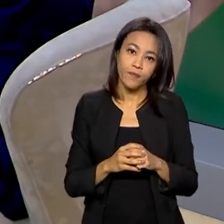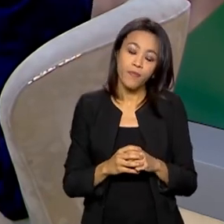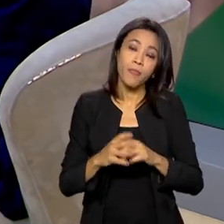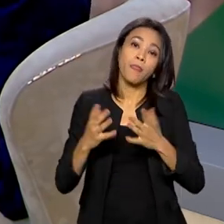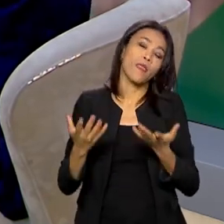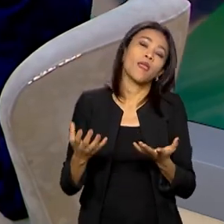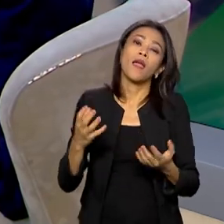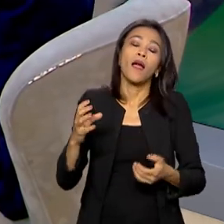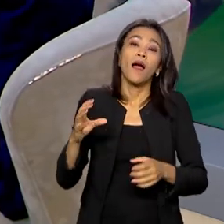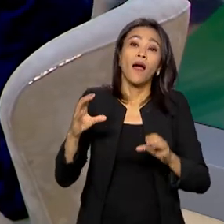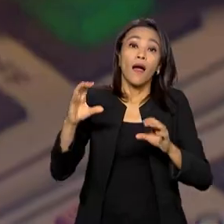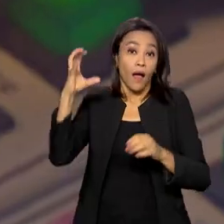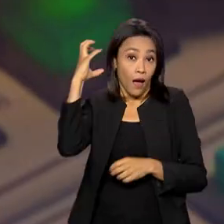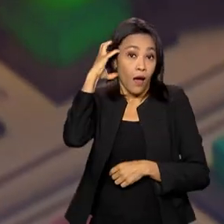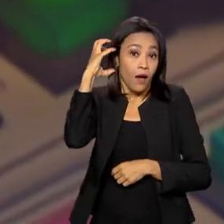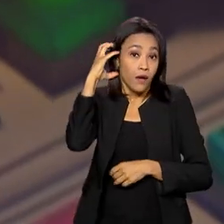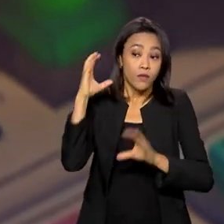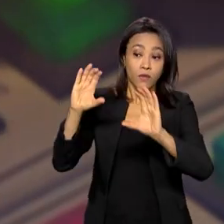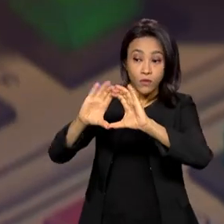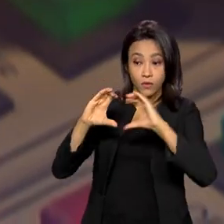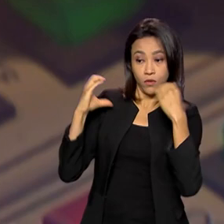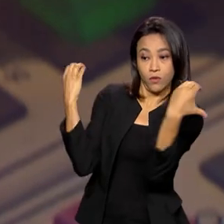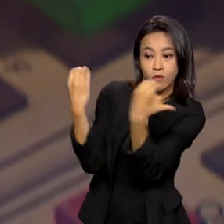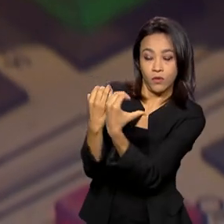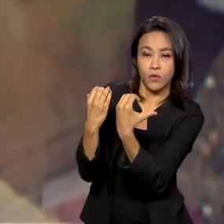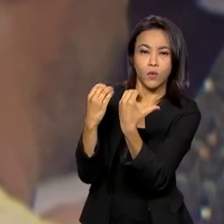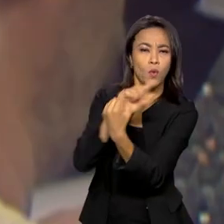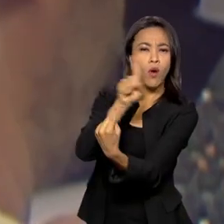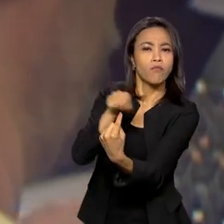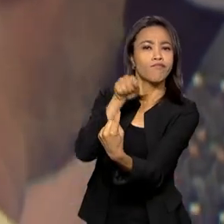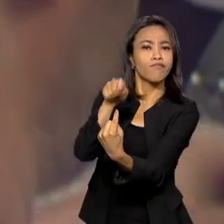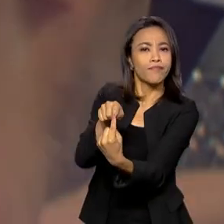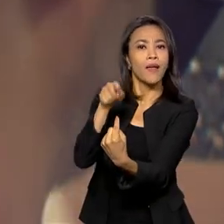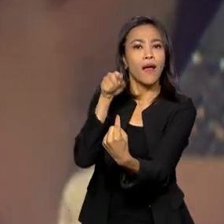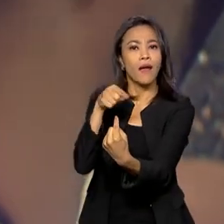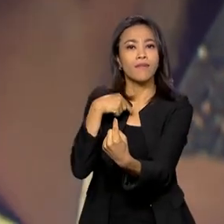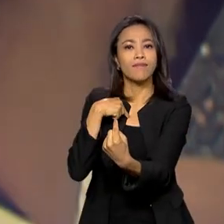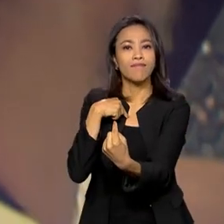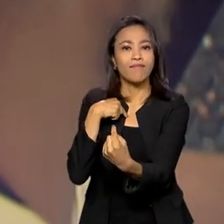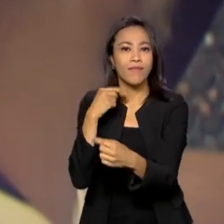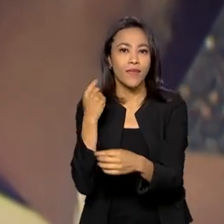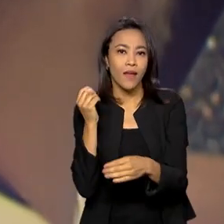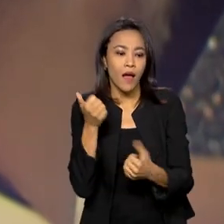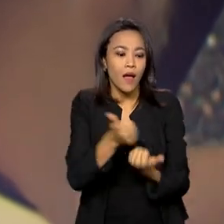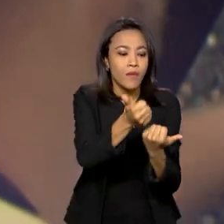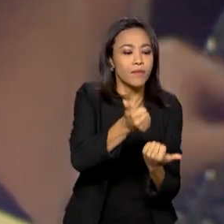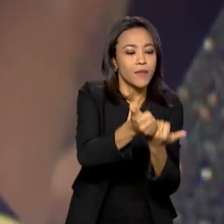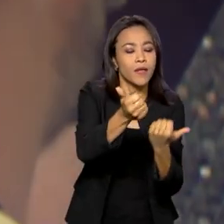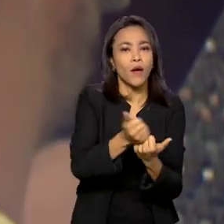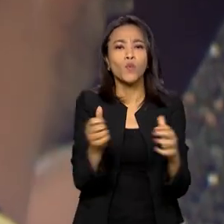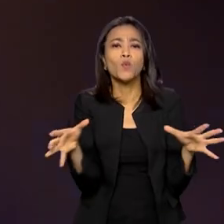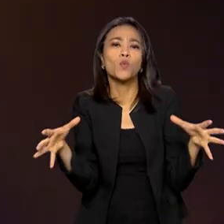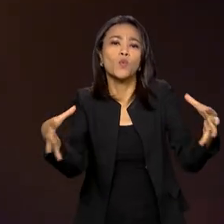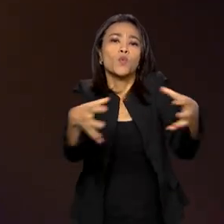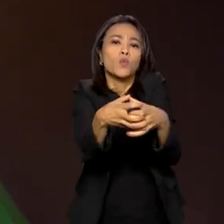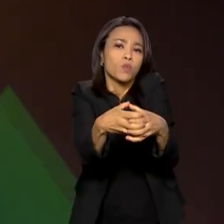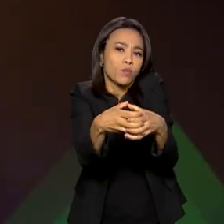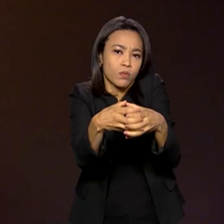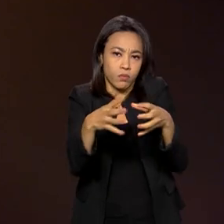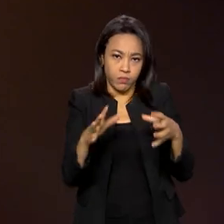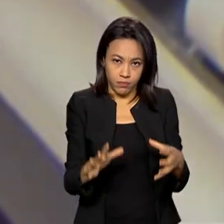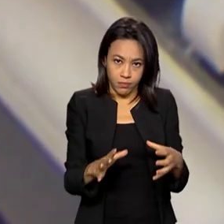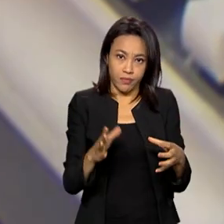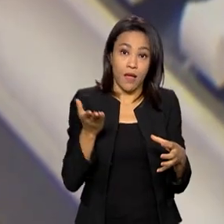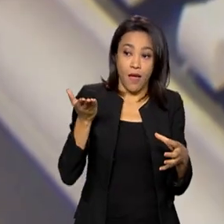fusão comunitária tem o objetivo de atender uma comunidade específica. É uma emissora